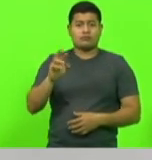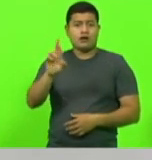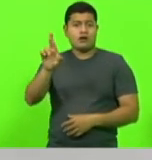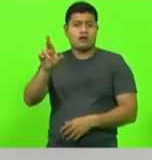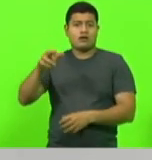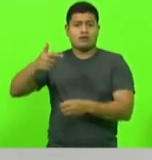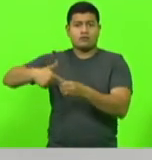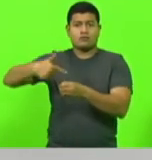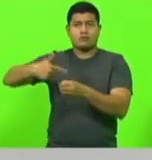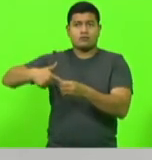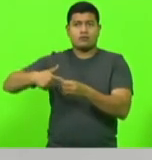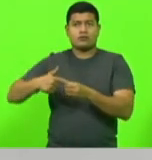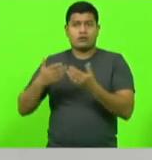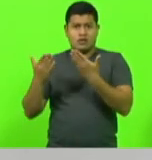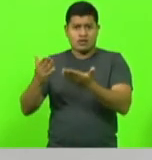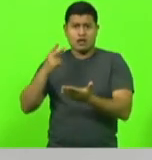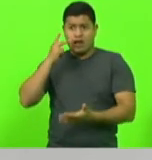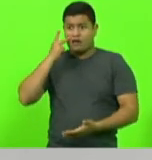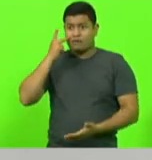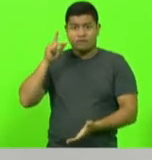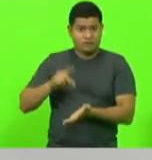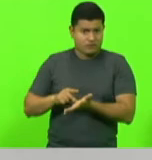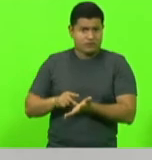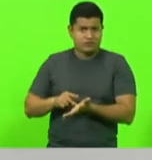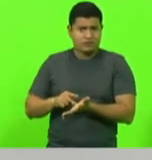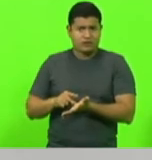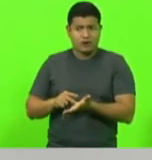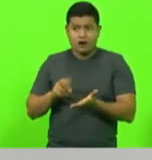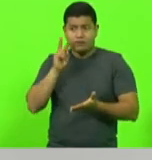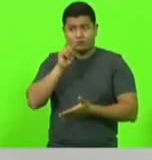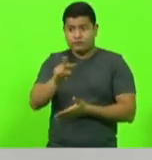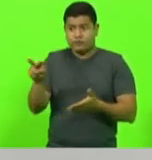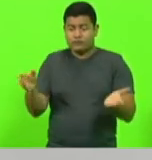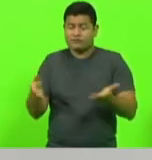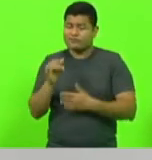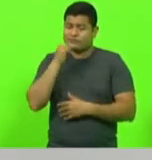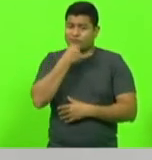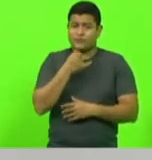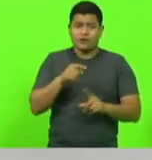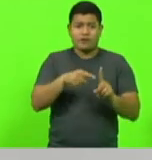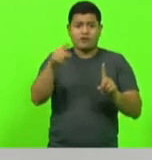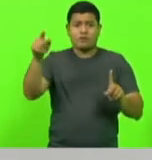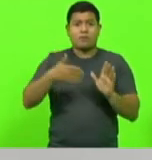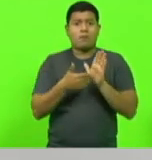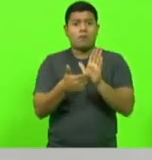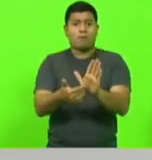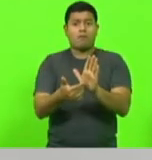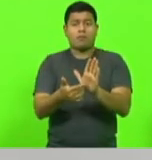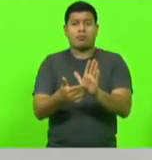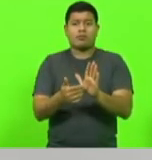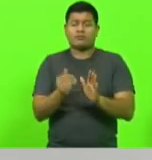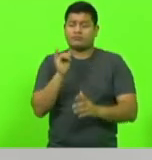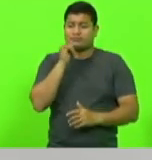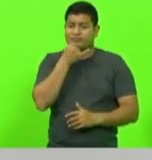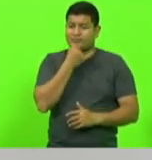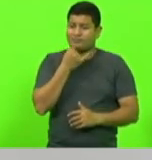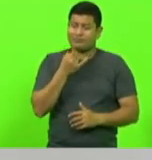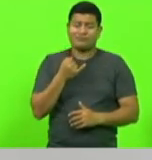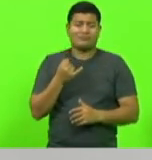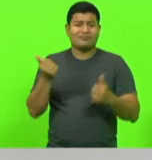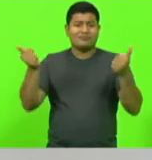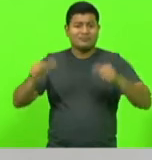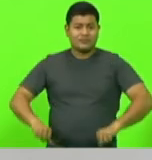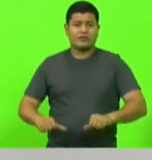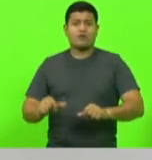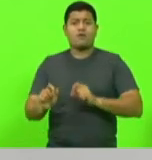Não é essa a realidade que se vê. Então, infelizmente, hoje os dados mostram, o mais triste é que nós